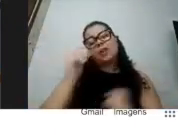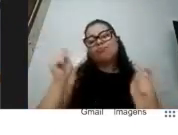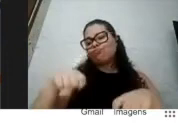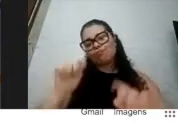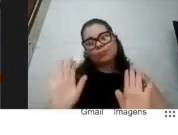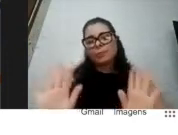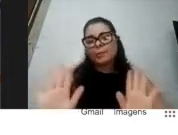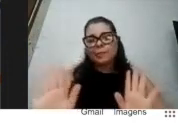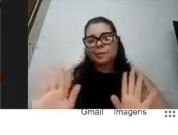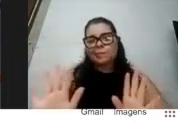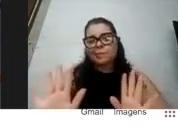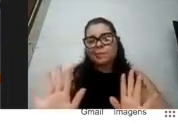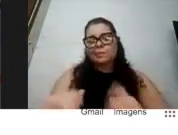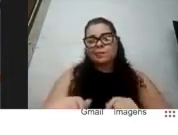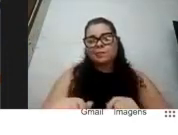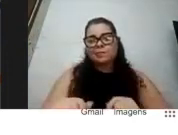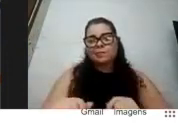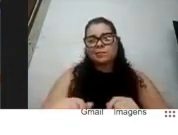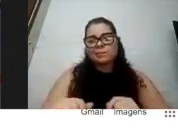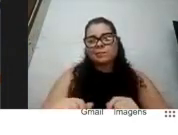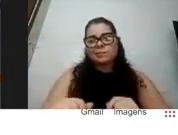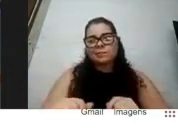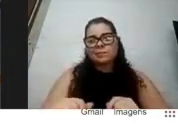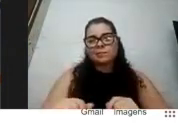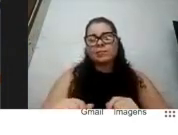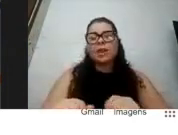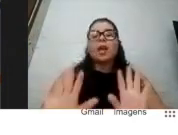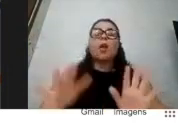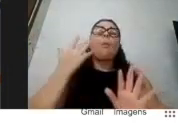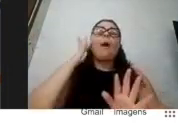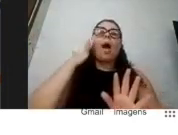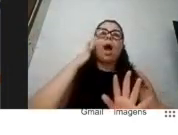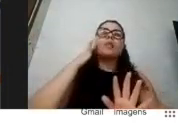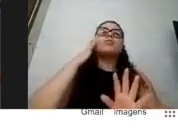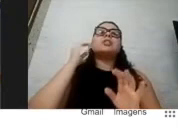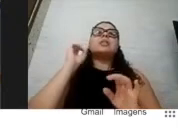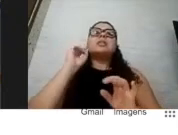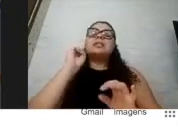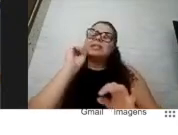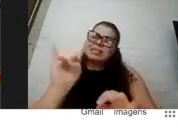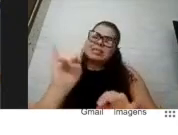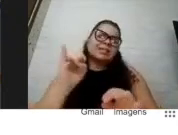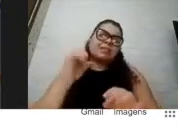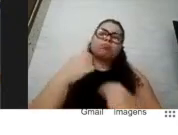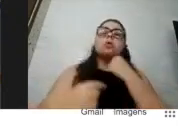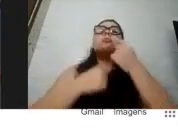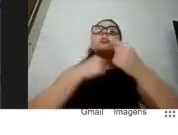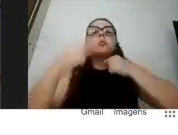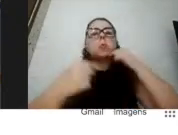Eu acho que em relação ao Zoom, a gente pode ir tirando as dúvidas especificamente para quem for mandando. Sim. Assim.